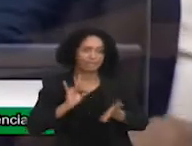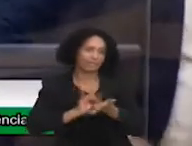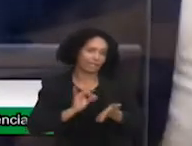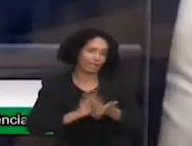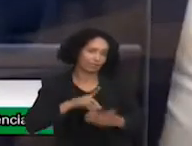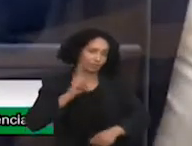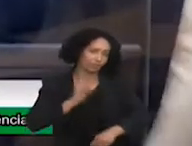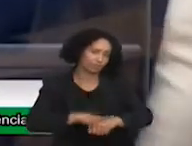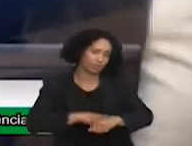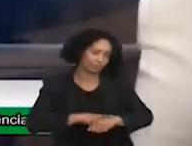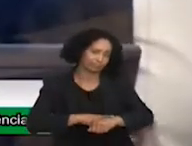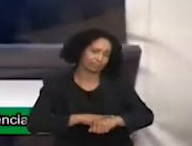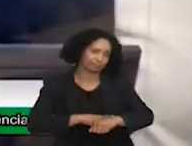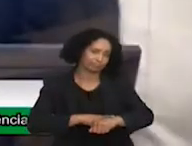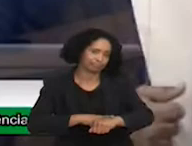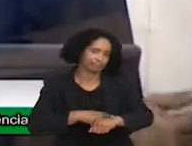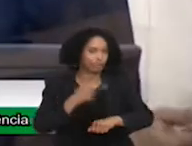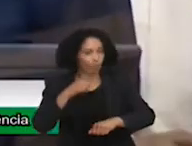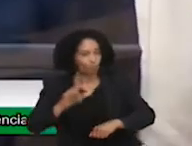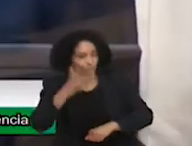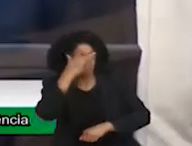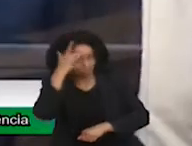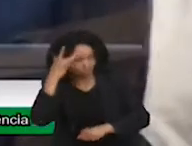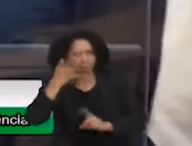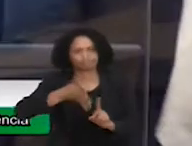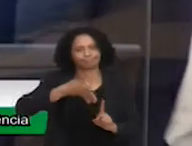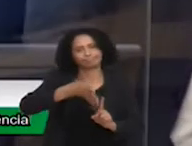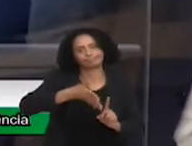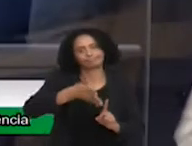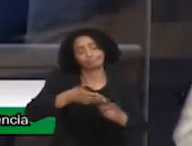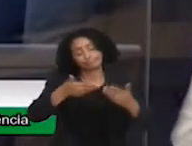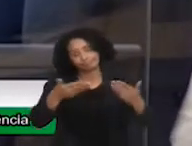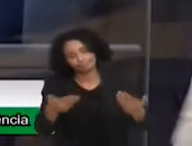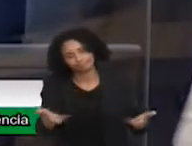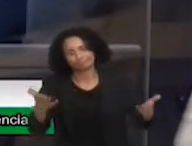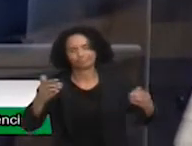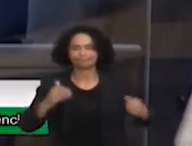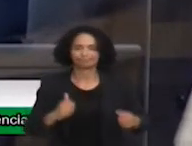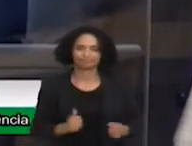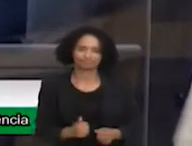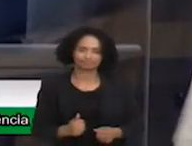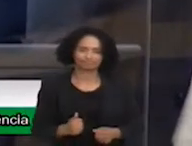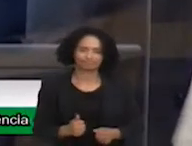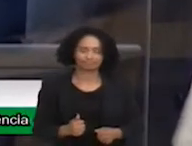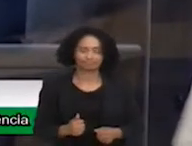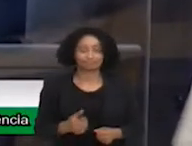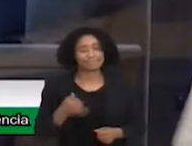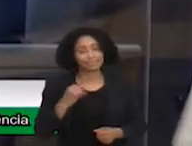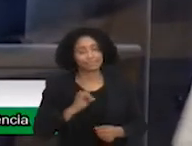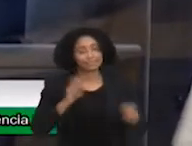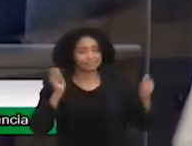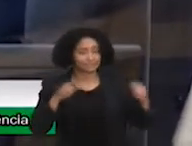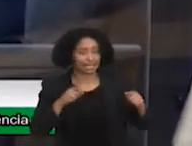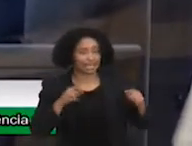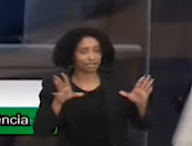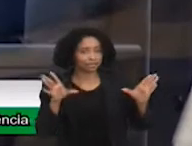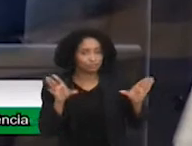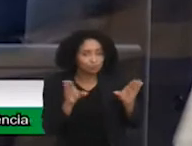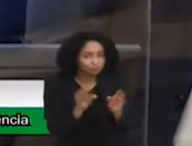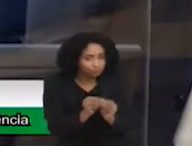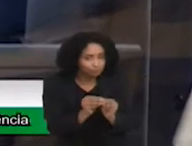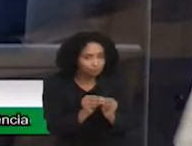tem outros palestrantes. Então, se puder concluir. Sim.